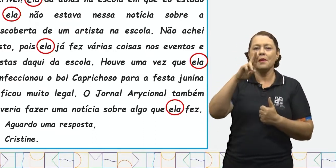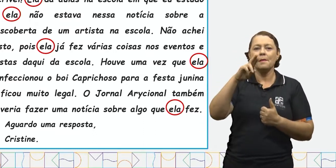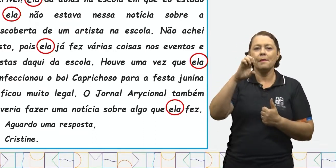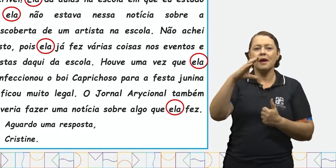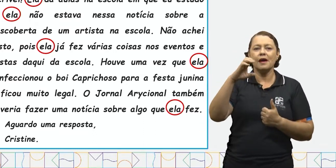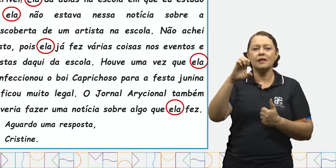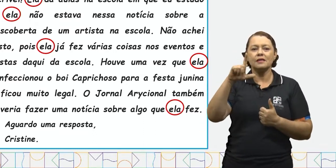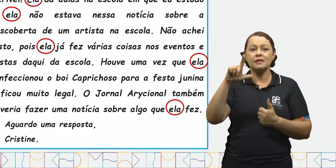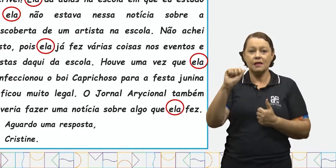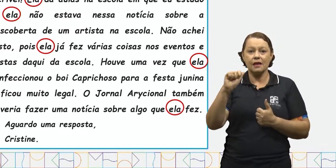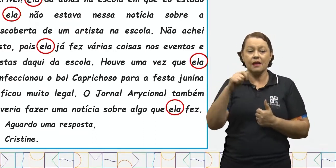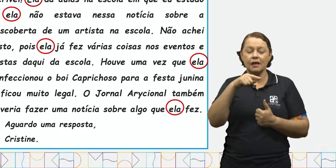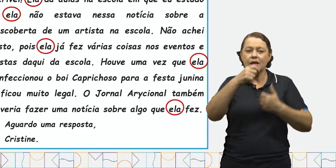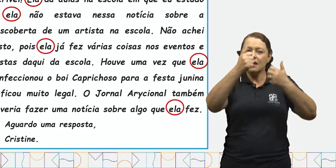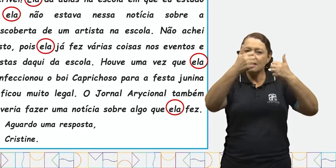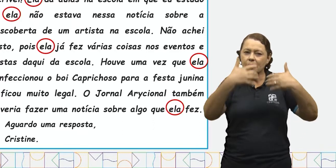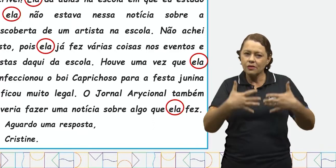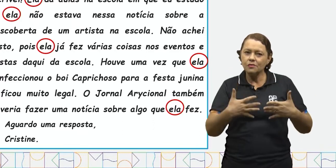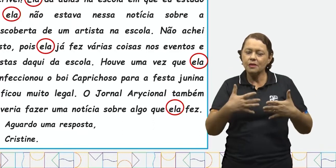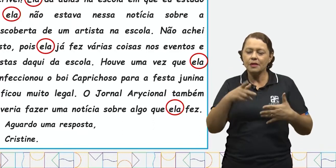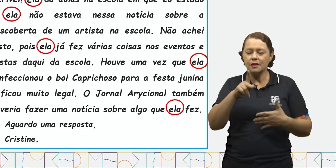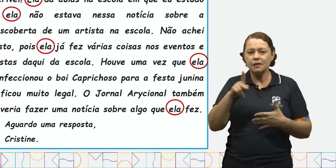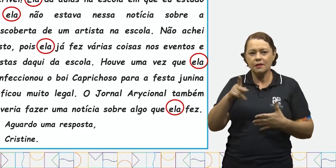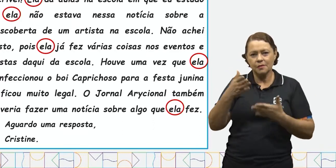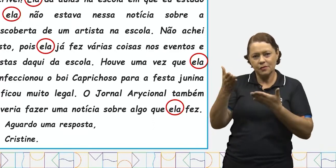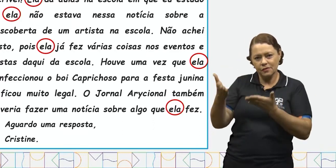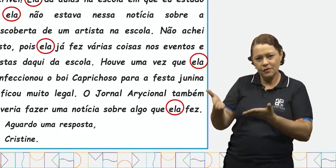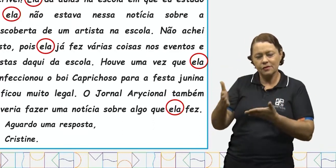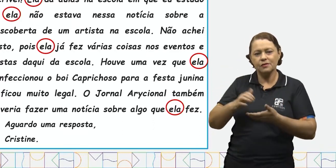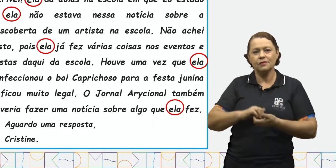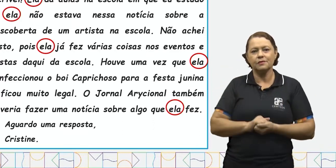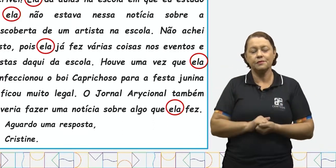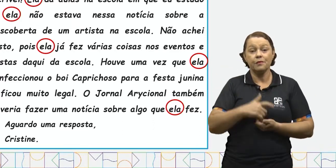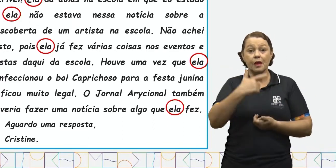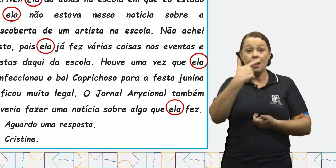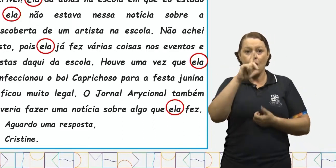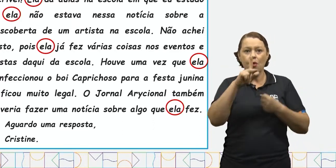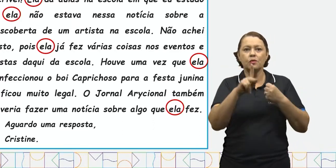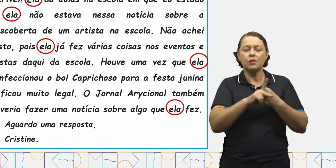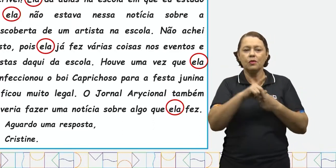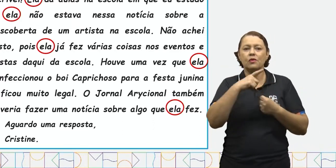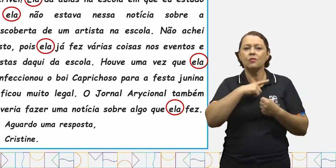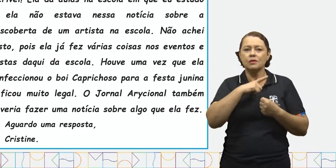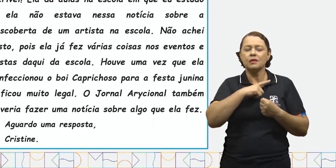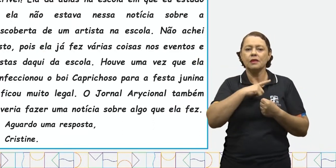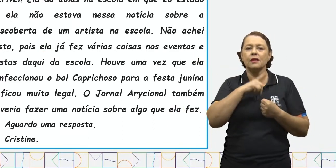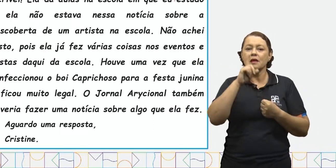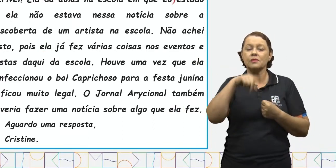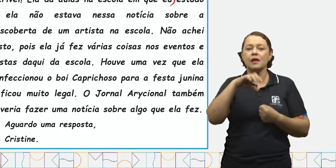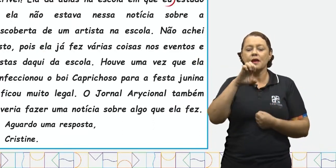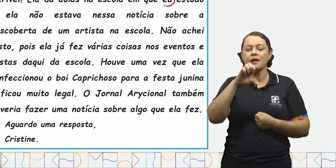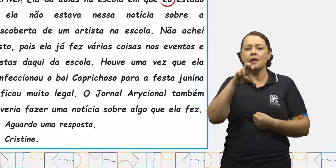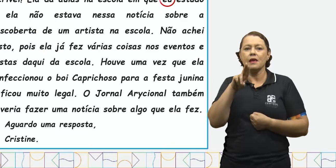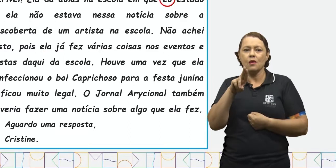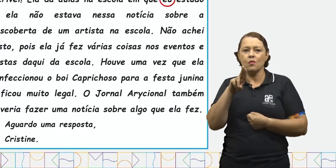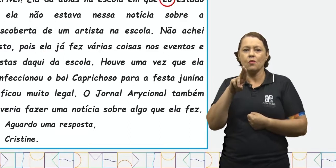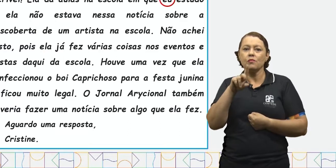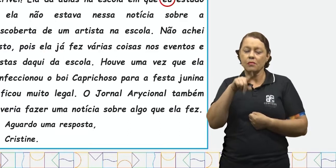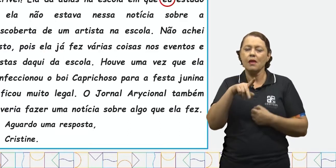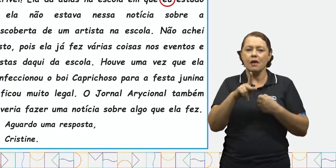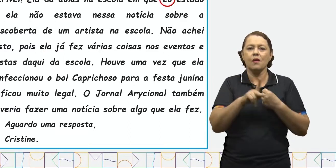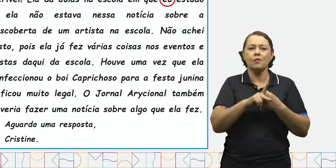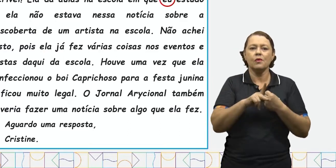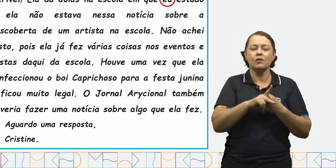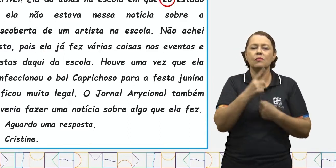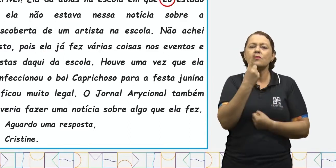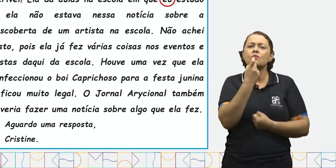que a Cristine está falando sobre. Outro pronome que temos no texto é o pronome eu. Ele aparece apenas